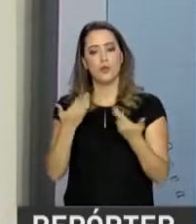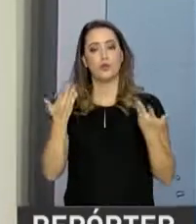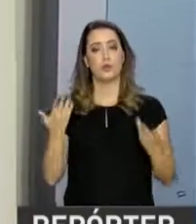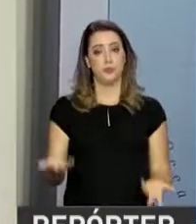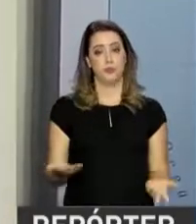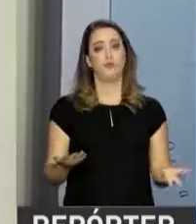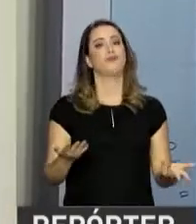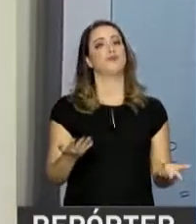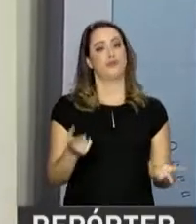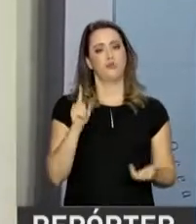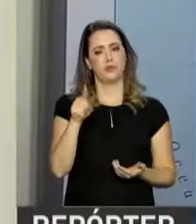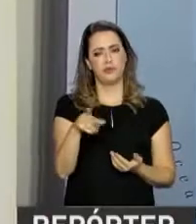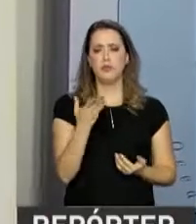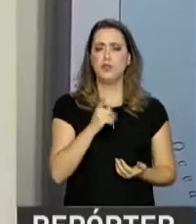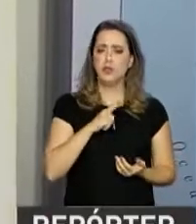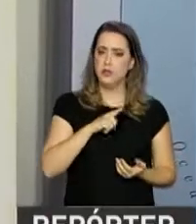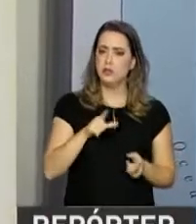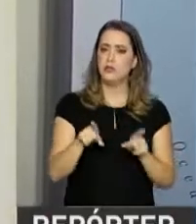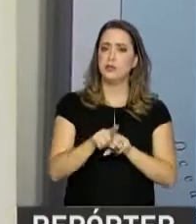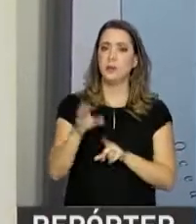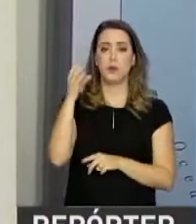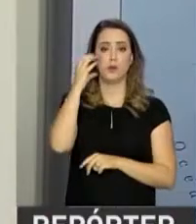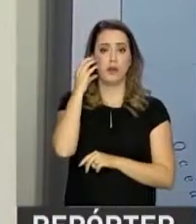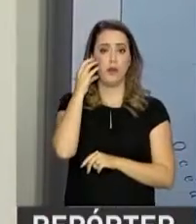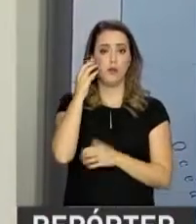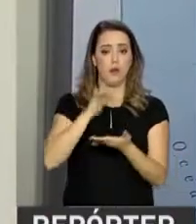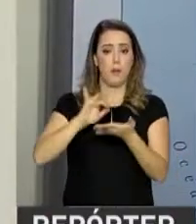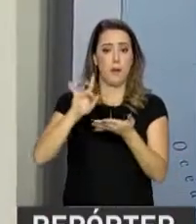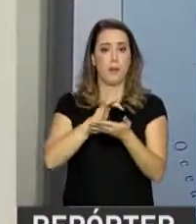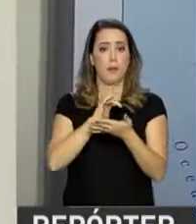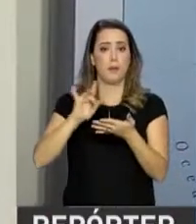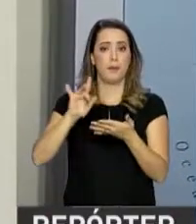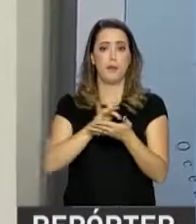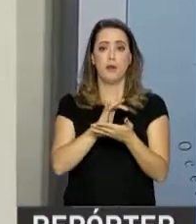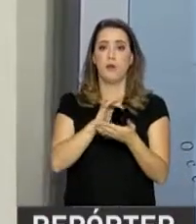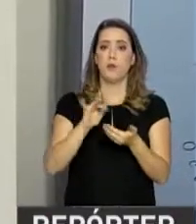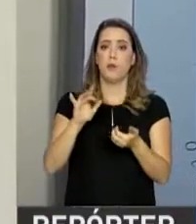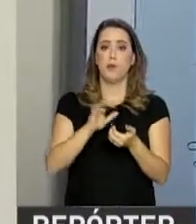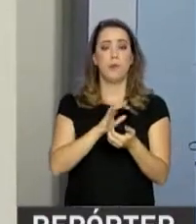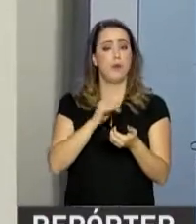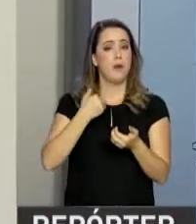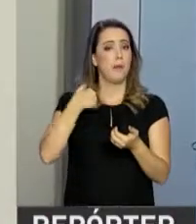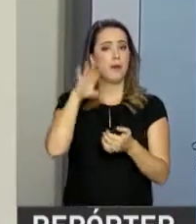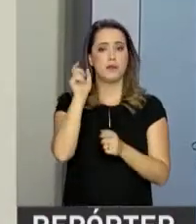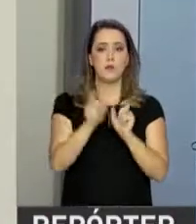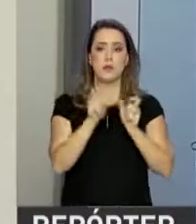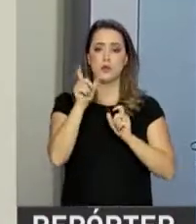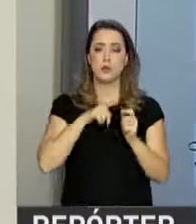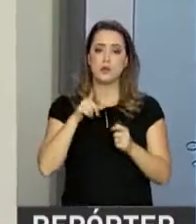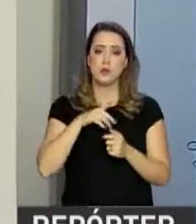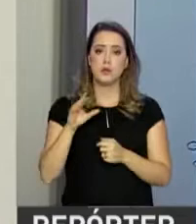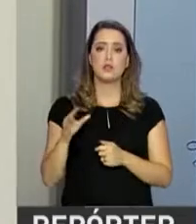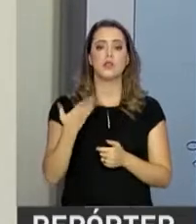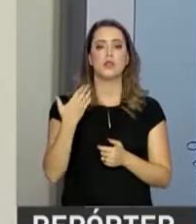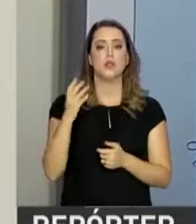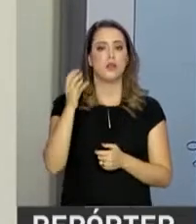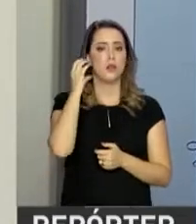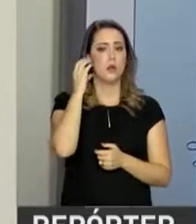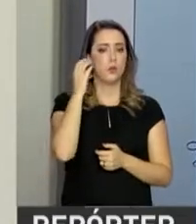informar, é você ter acesso ao telefone, porque cada vez mais aumenta o número de brasileiros com